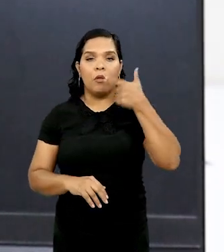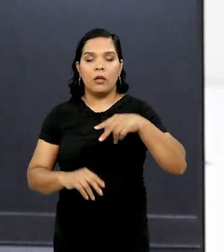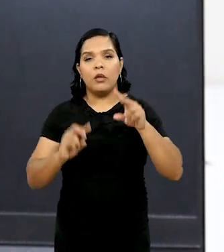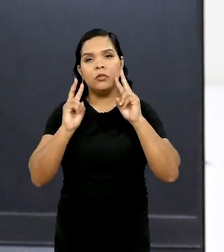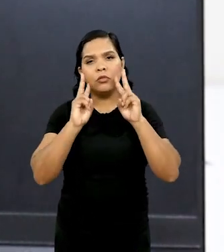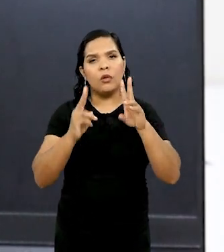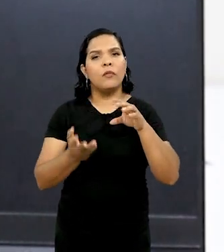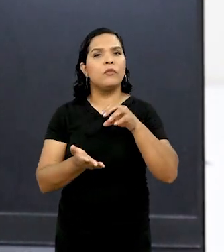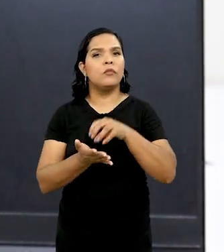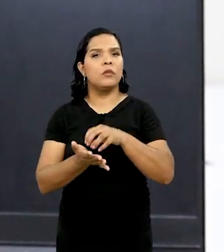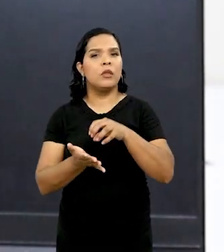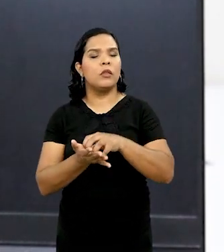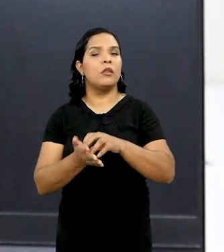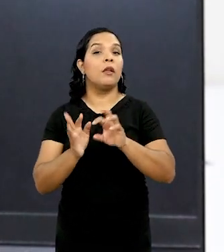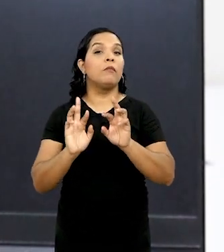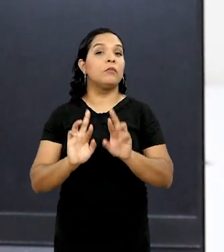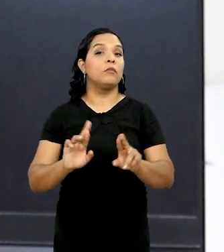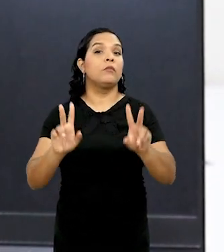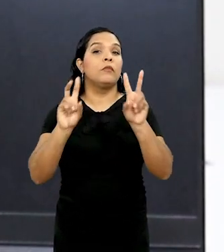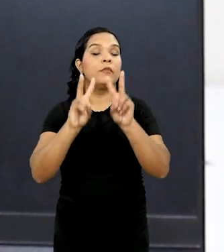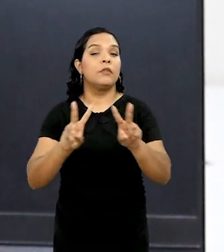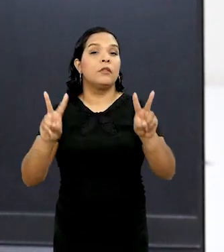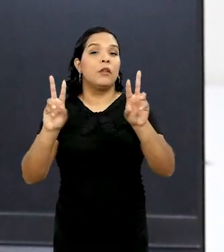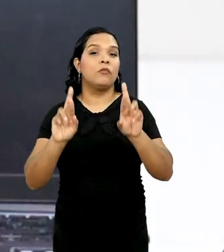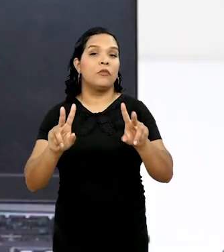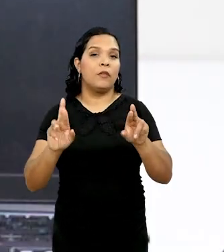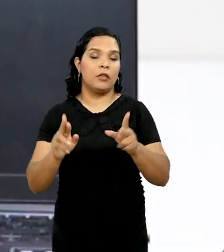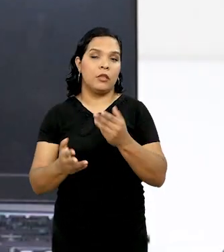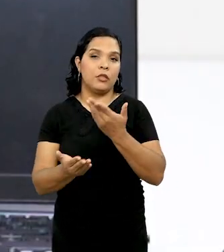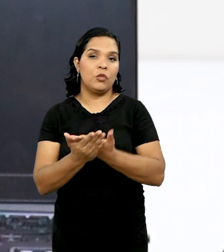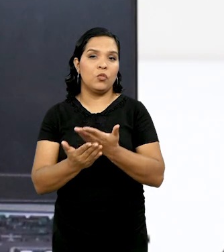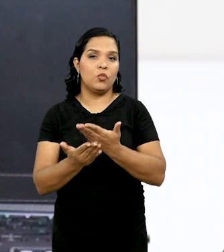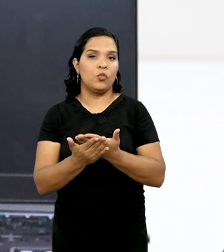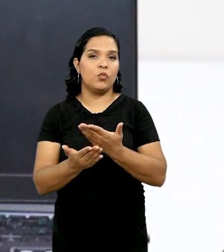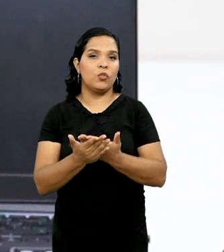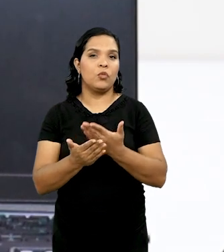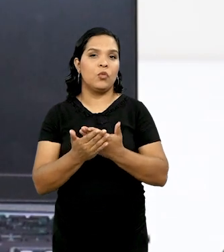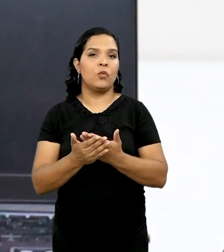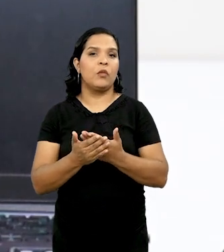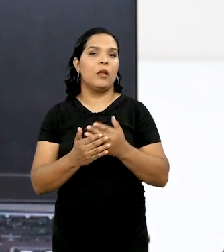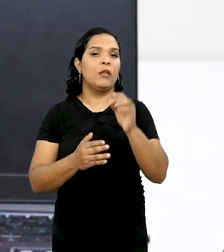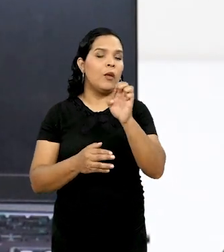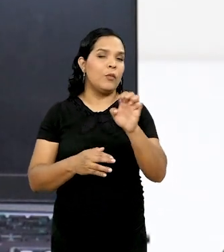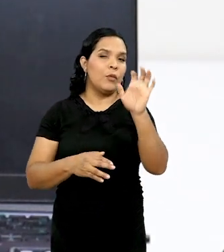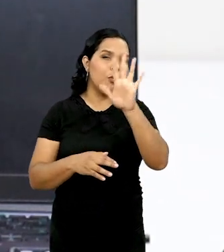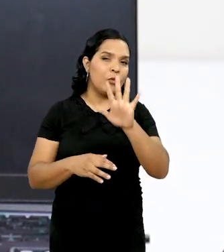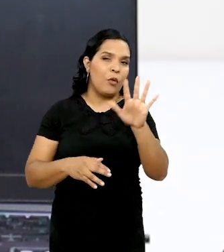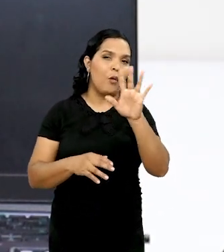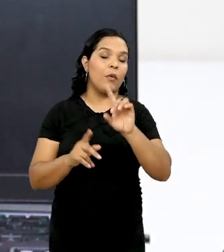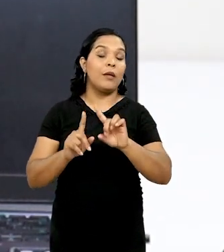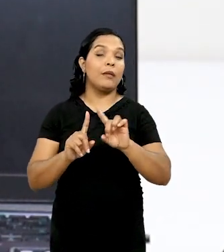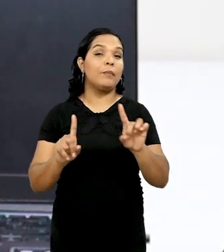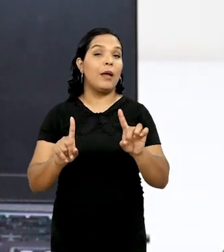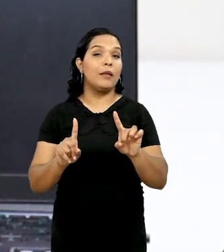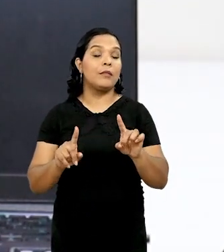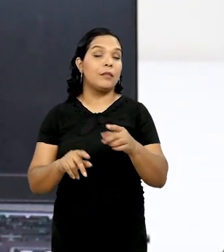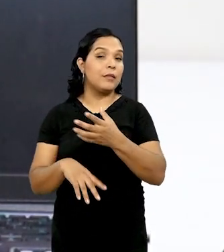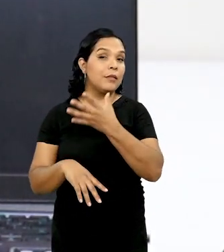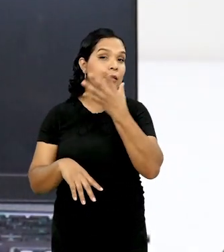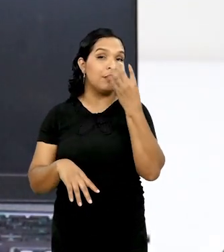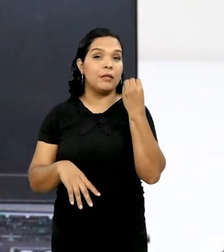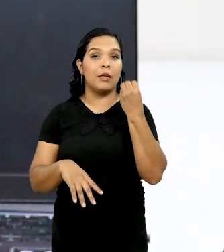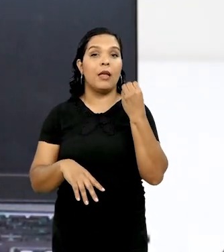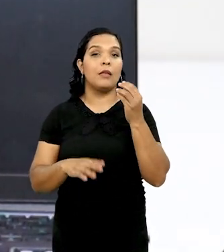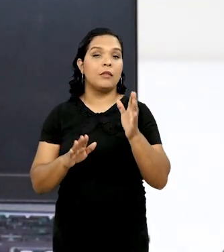revisitar de novo o centro, já foi uma outra visão que eu tive do centro. A gente estuda muito essas obras de fora, da Europa e tudo mais e acaba